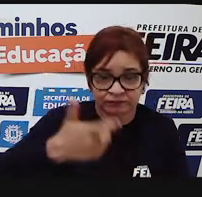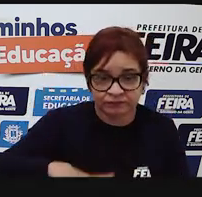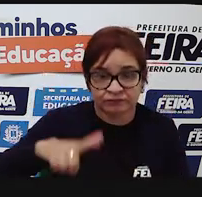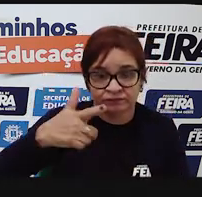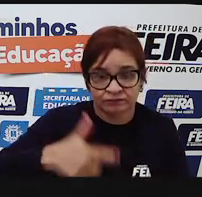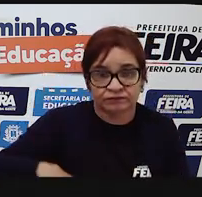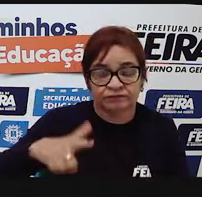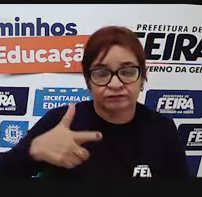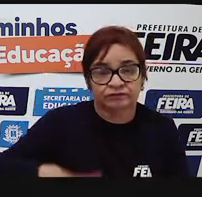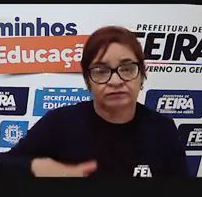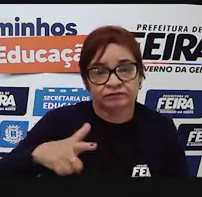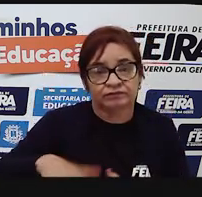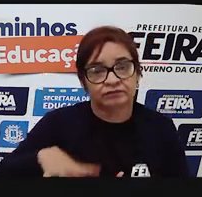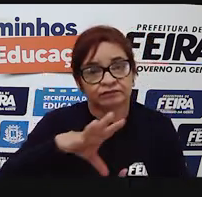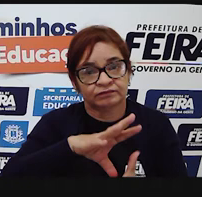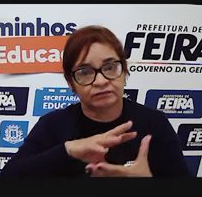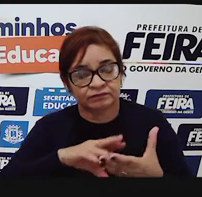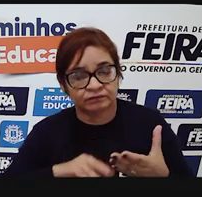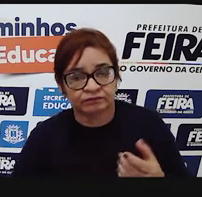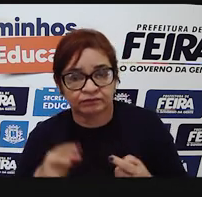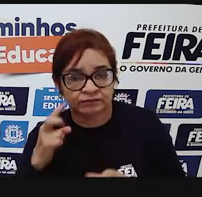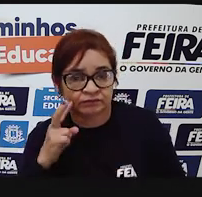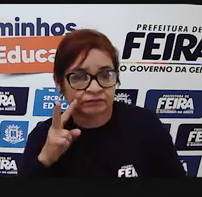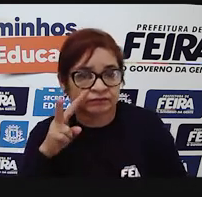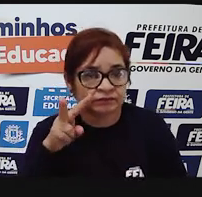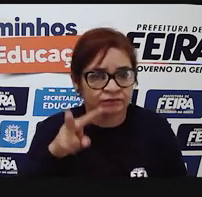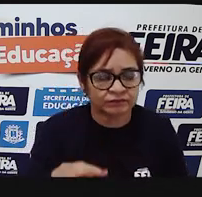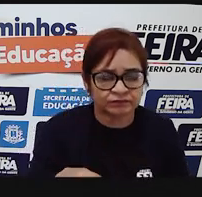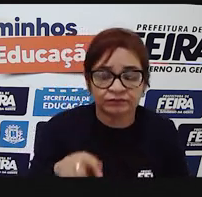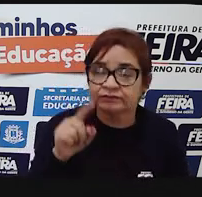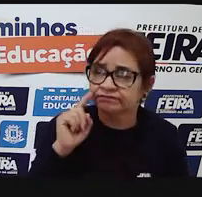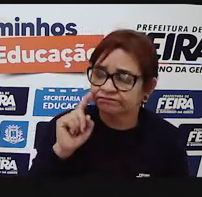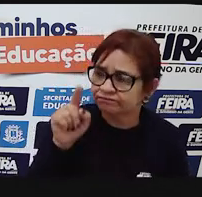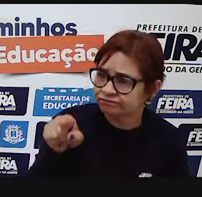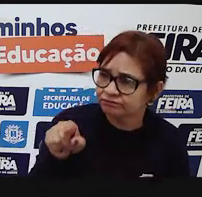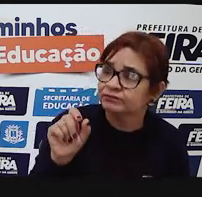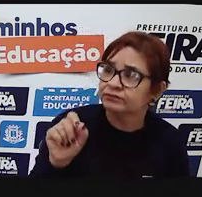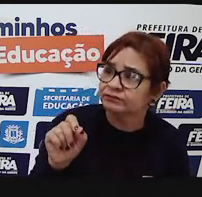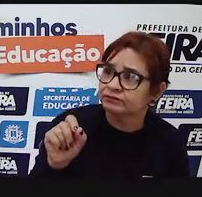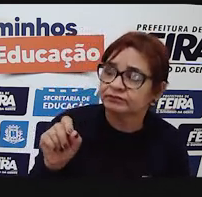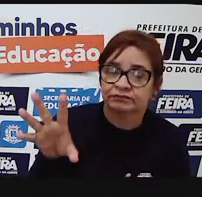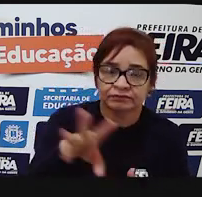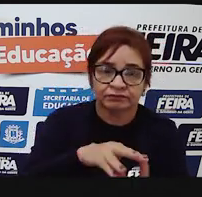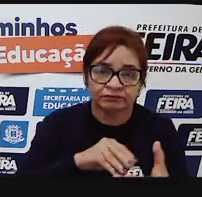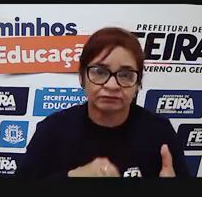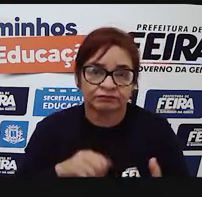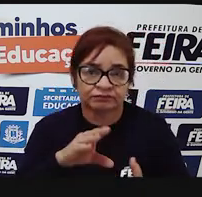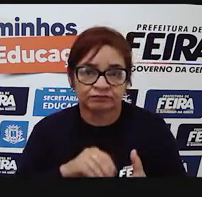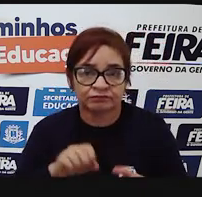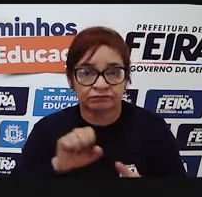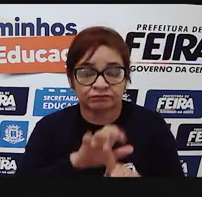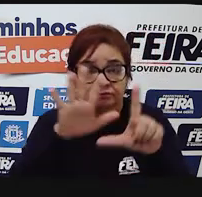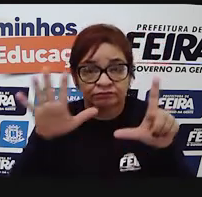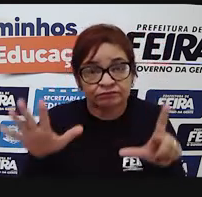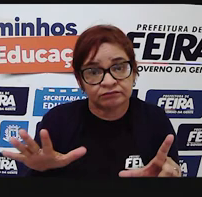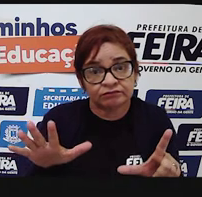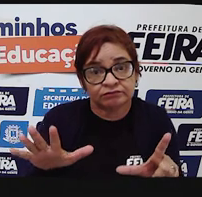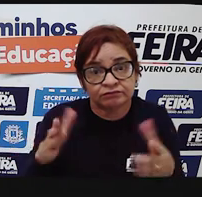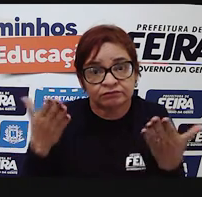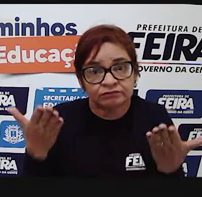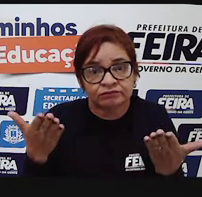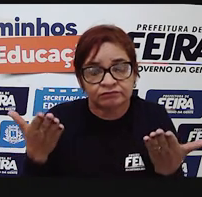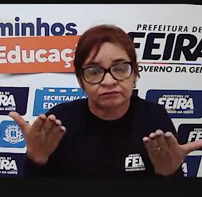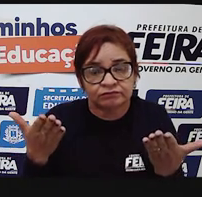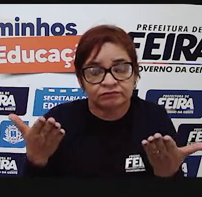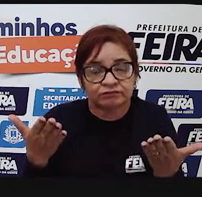multiplicação de uma imagem, de um vídeo. Mesmo que ele seja o